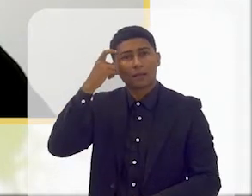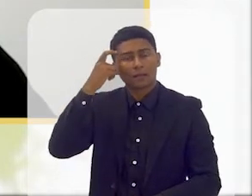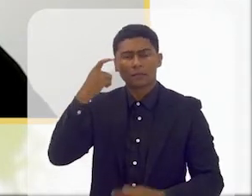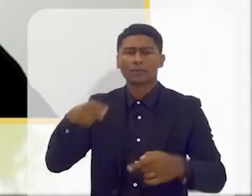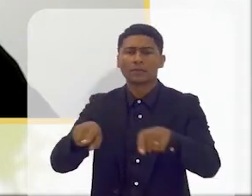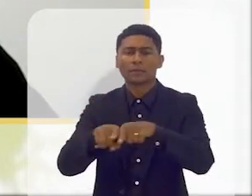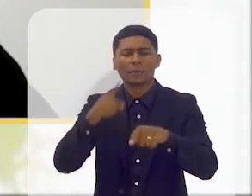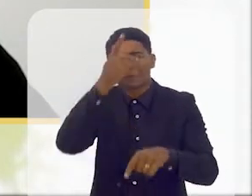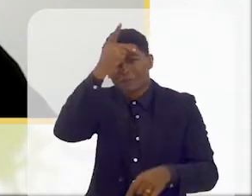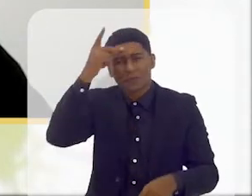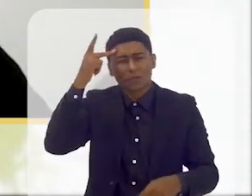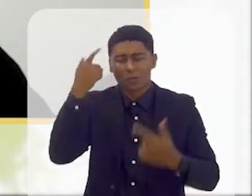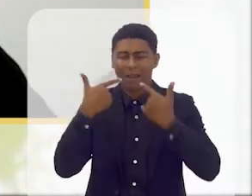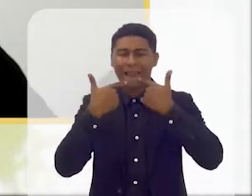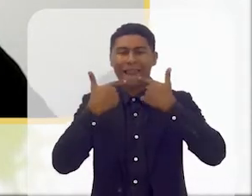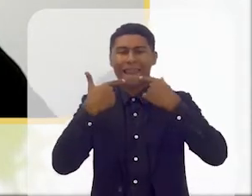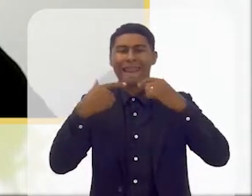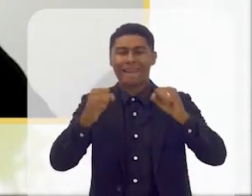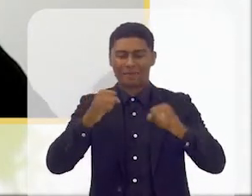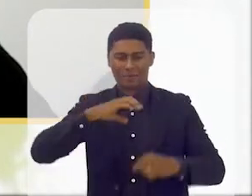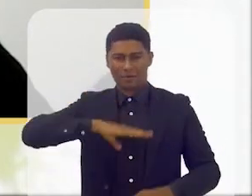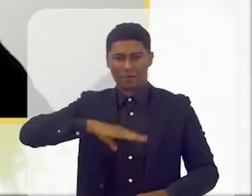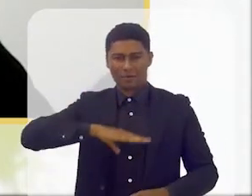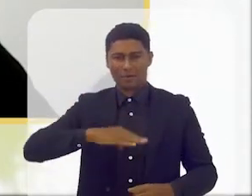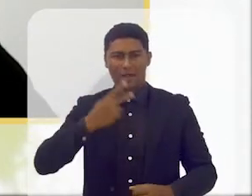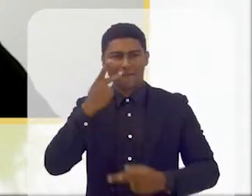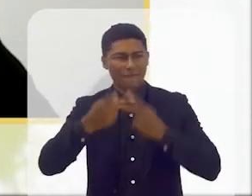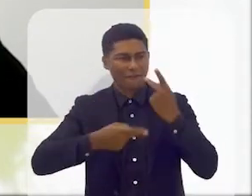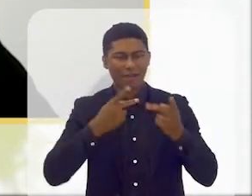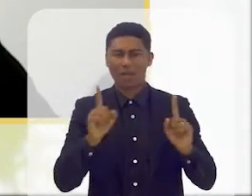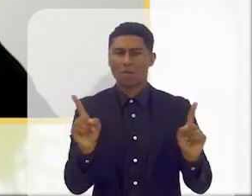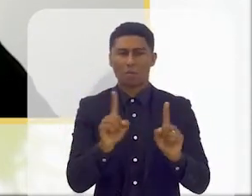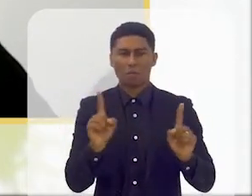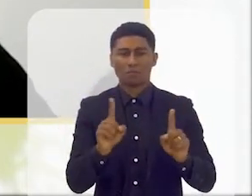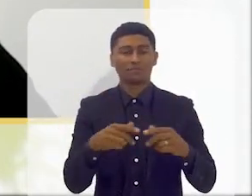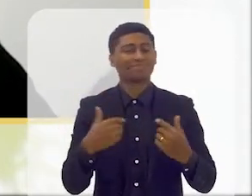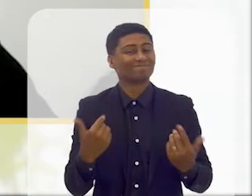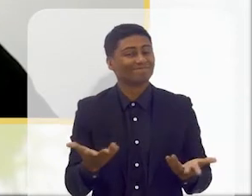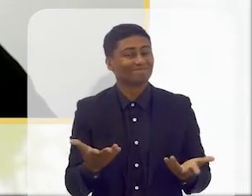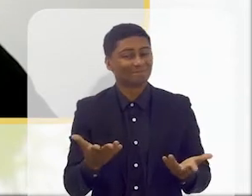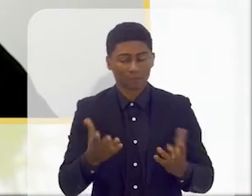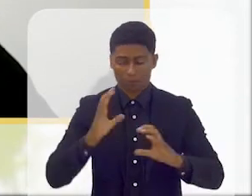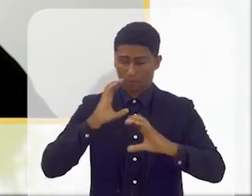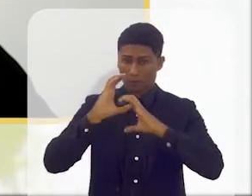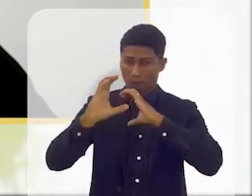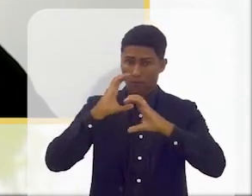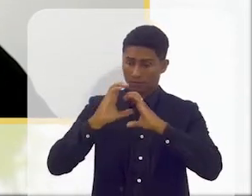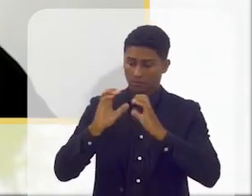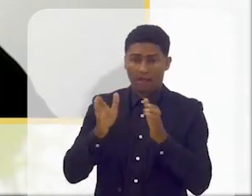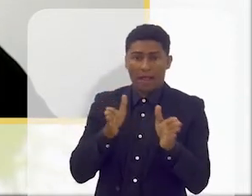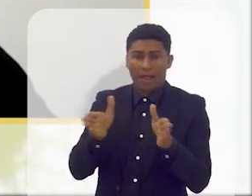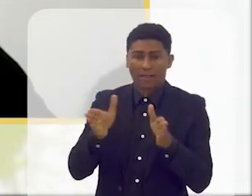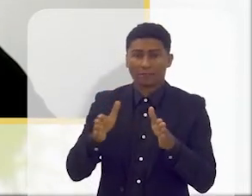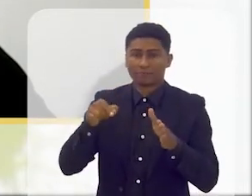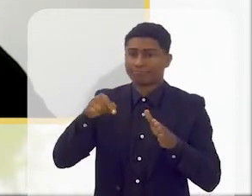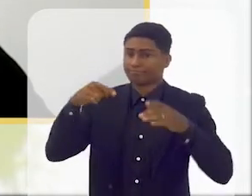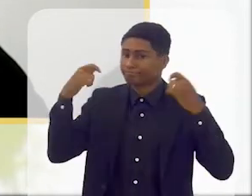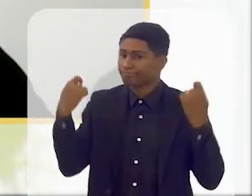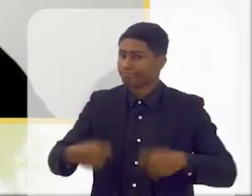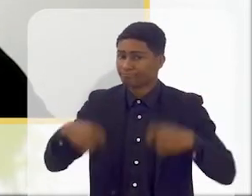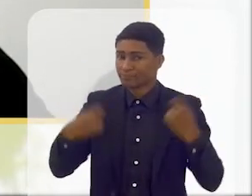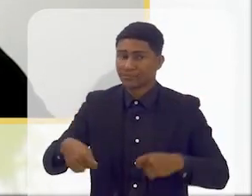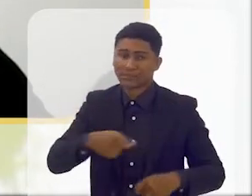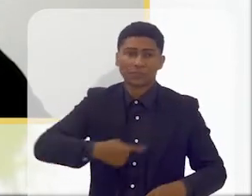o português, que é a nossa língua comum. Portanto, uma comunicação acessível devia estar na preocupação